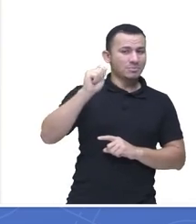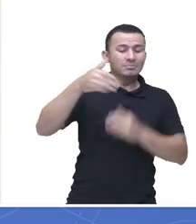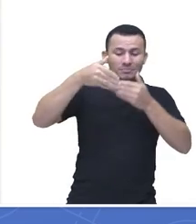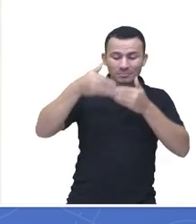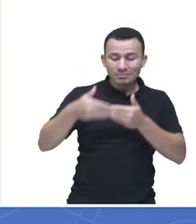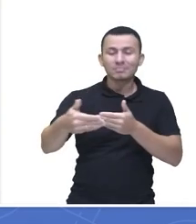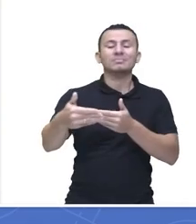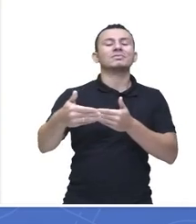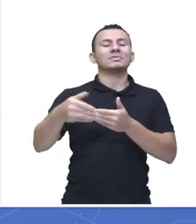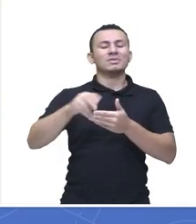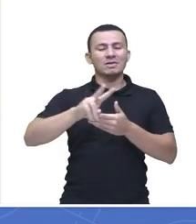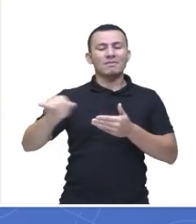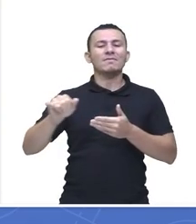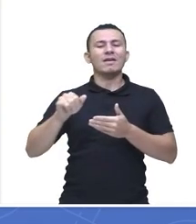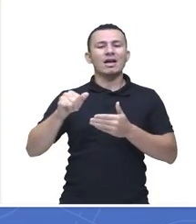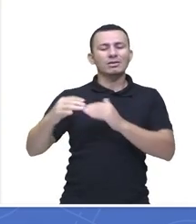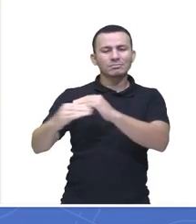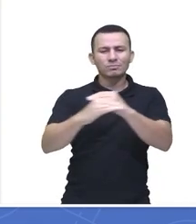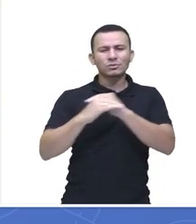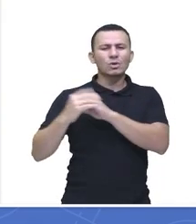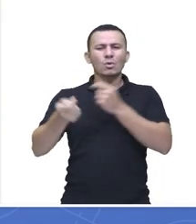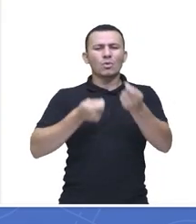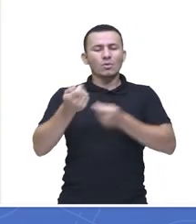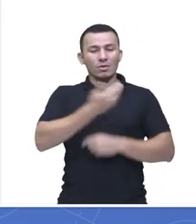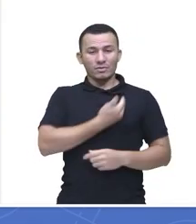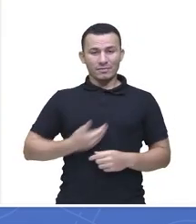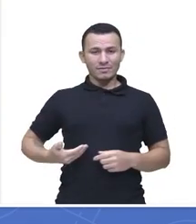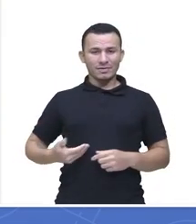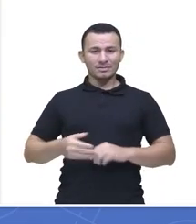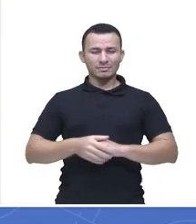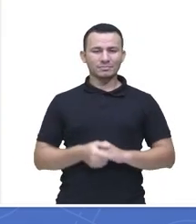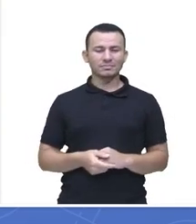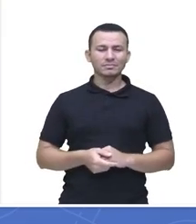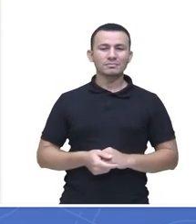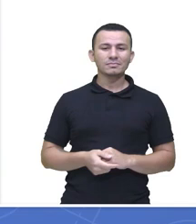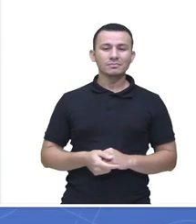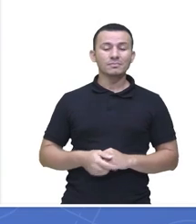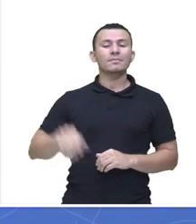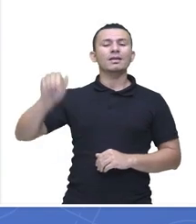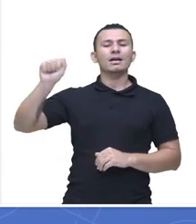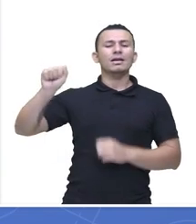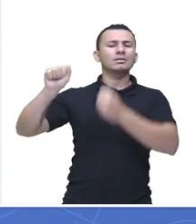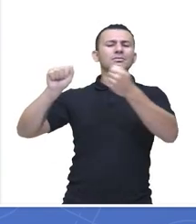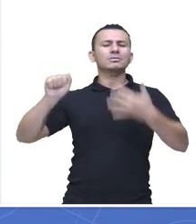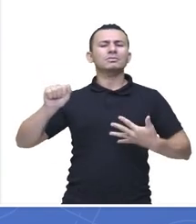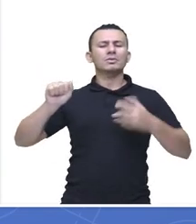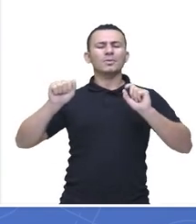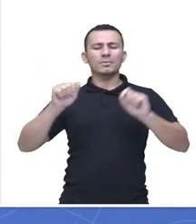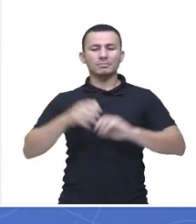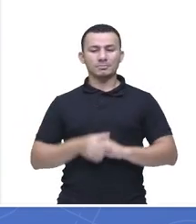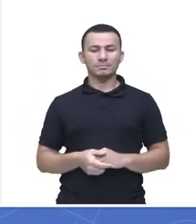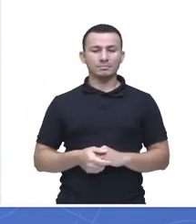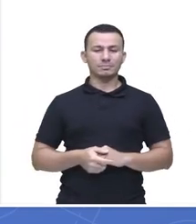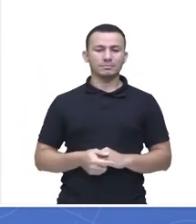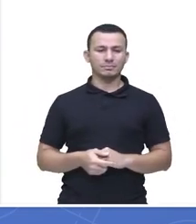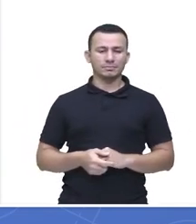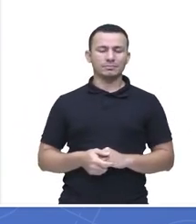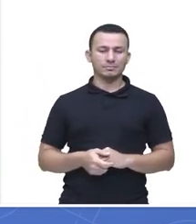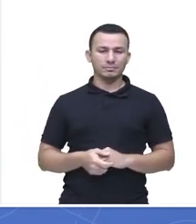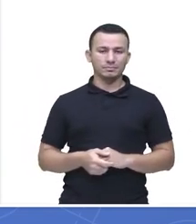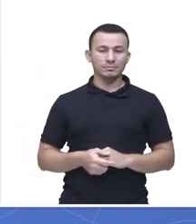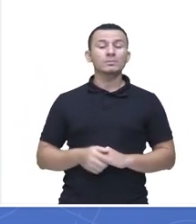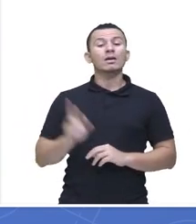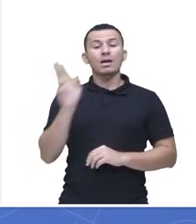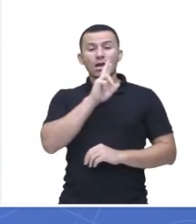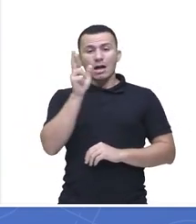começar ali o processo de estabilizar esse governo, tá certo? E a alternativa A diz o seguinte, olha aí, a participação